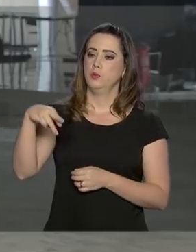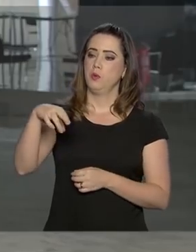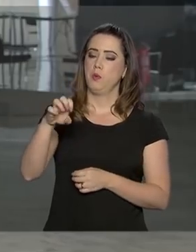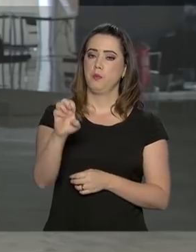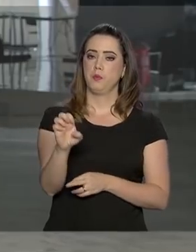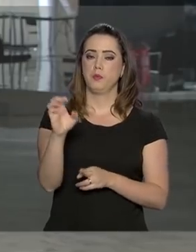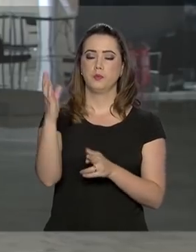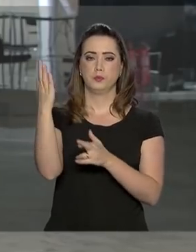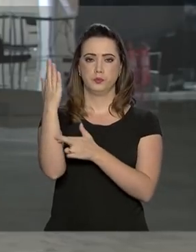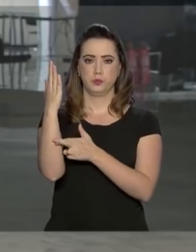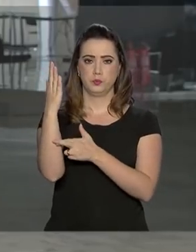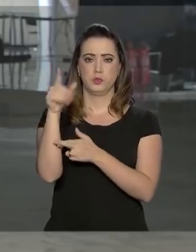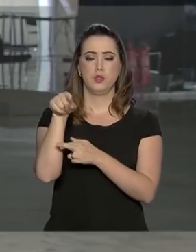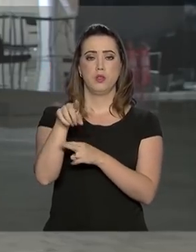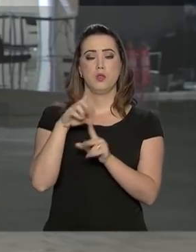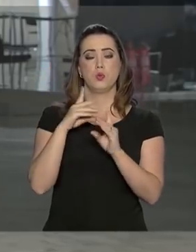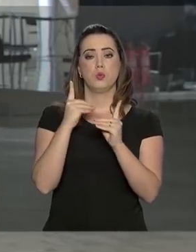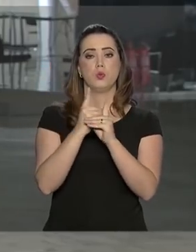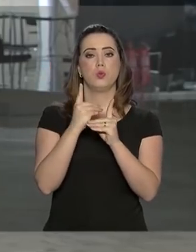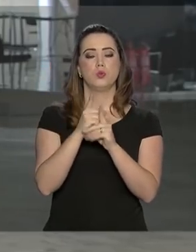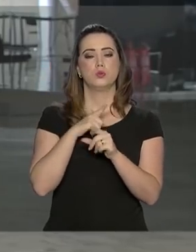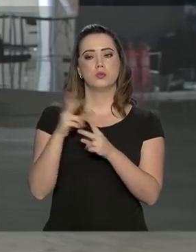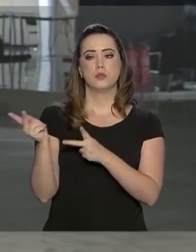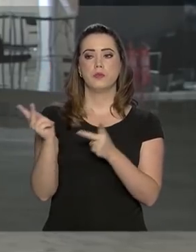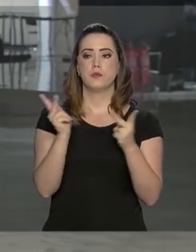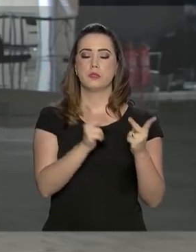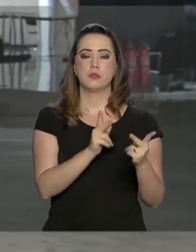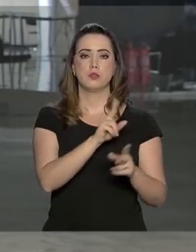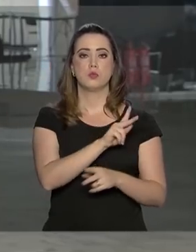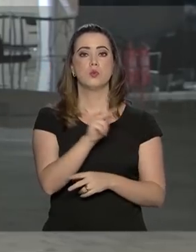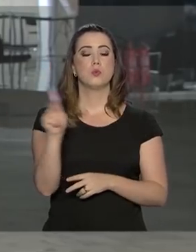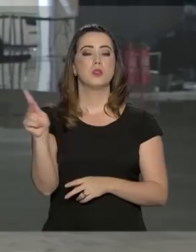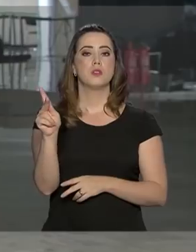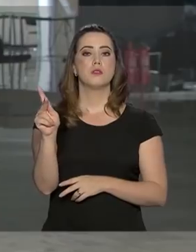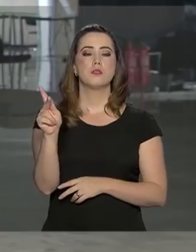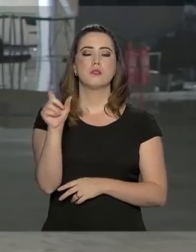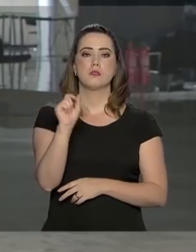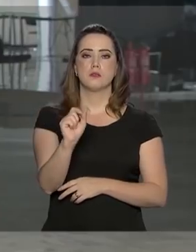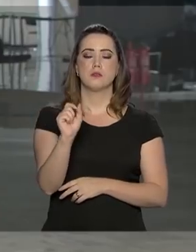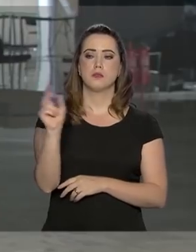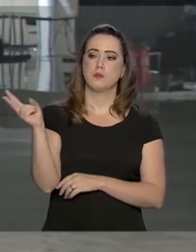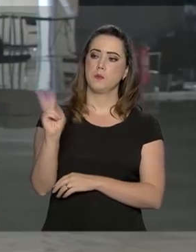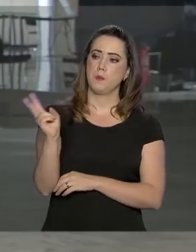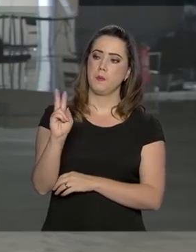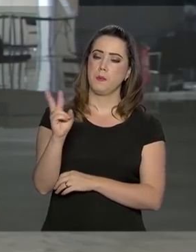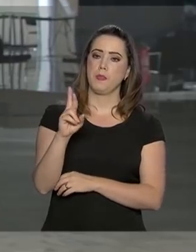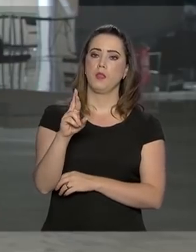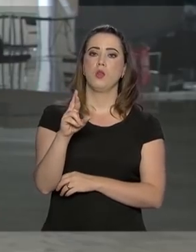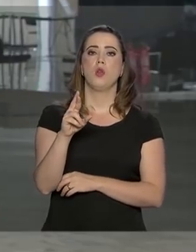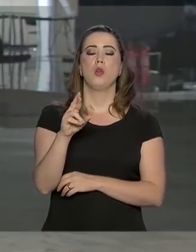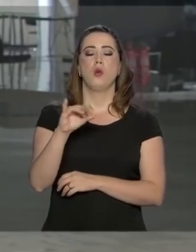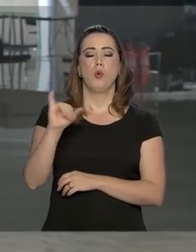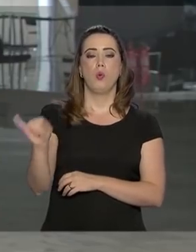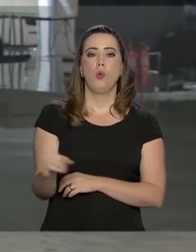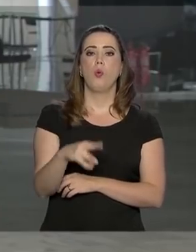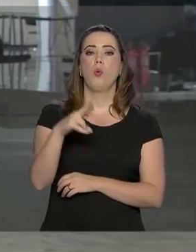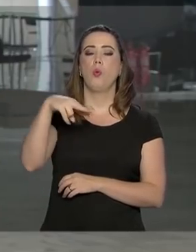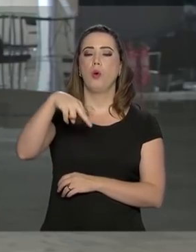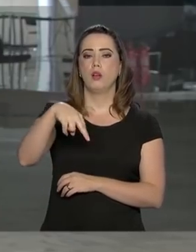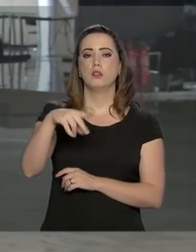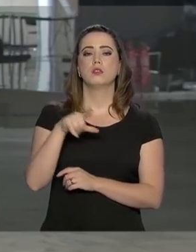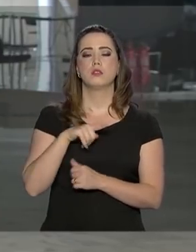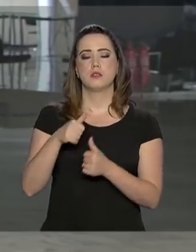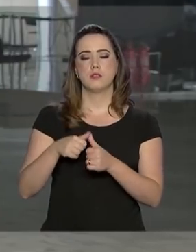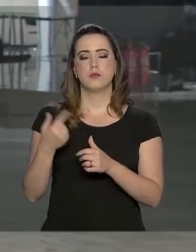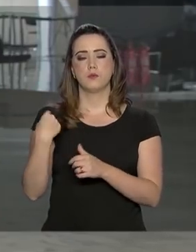Ernesto Araújo. Na pauta do encontro, a visita do presidente interino da Venezuela, Juan Guaidó, que esteve aqui em